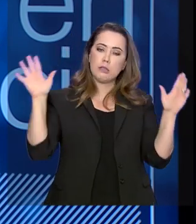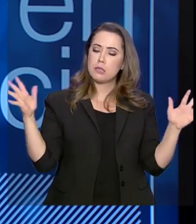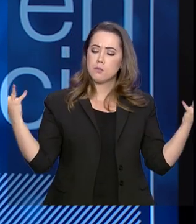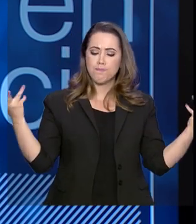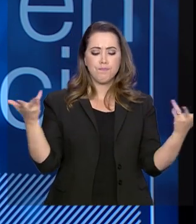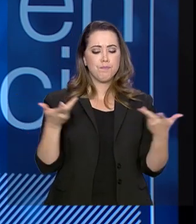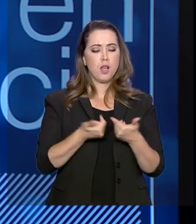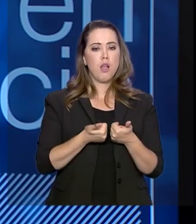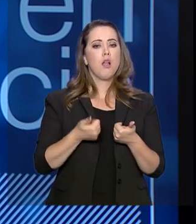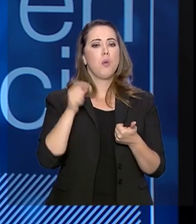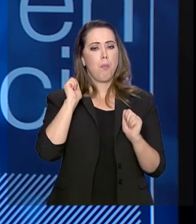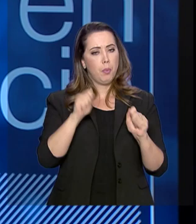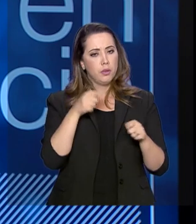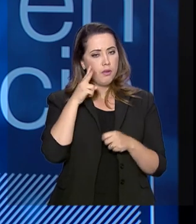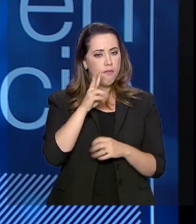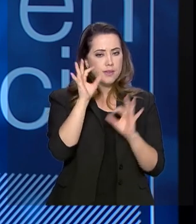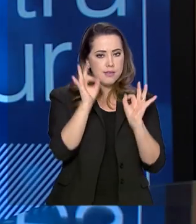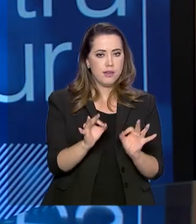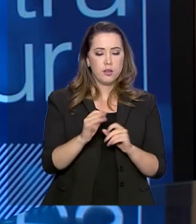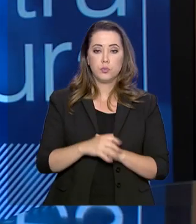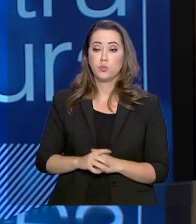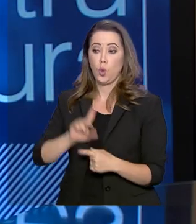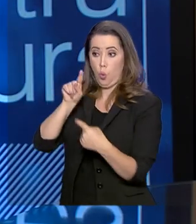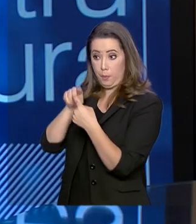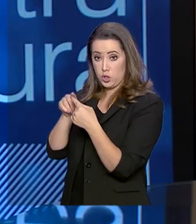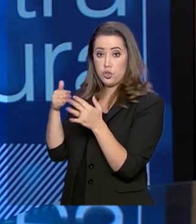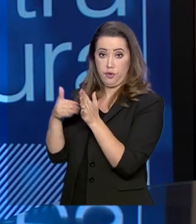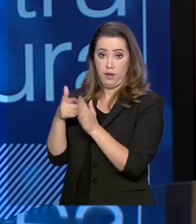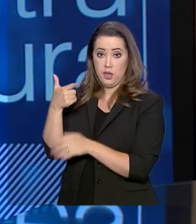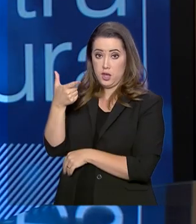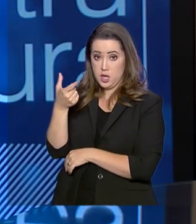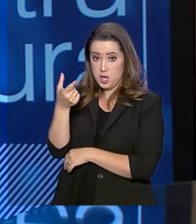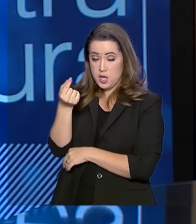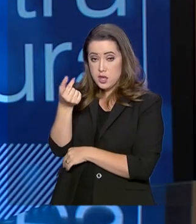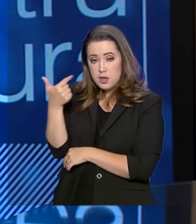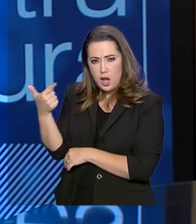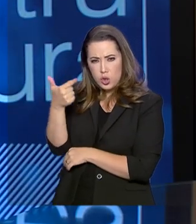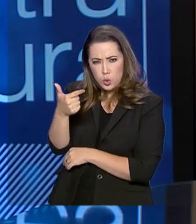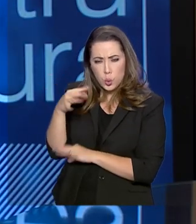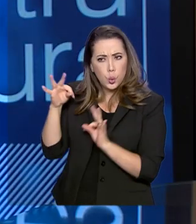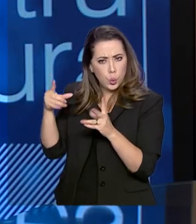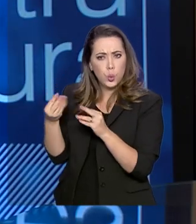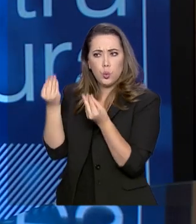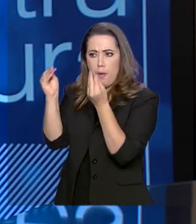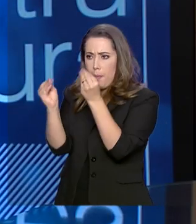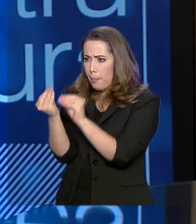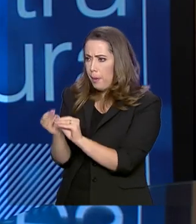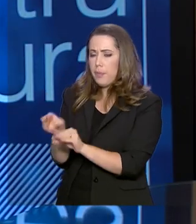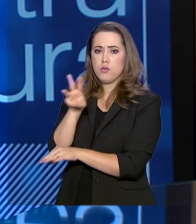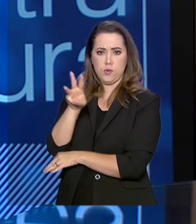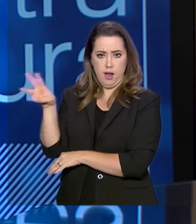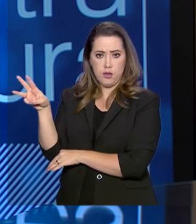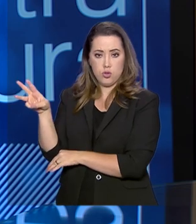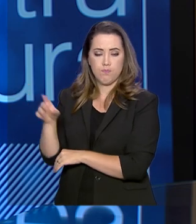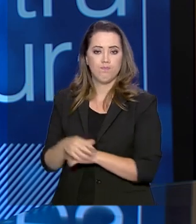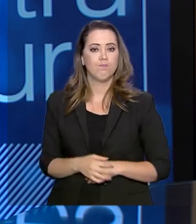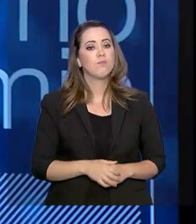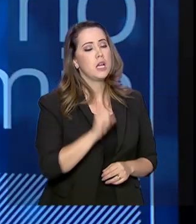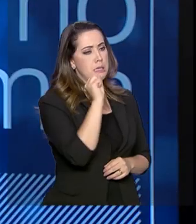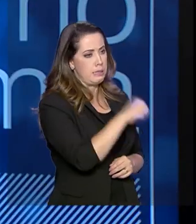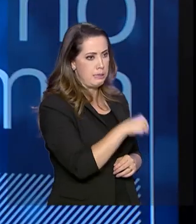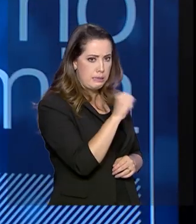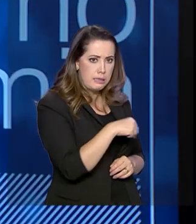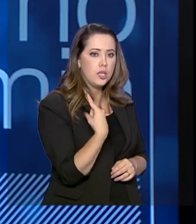com eficiência, com rastreabilidade. A meta é até 2022 todas essas modalidades estejam na plataforma? Estejam na plataforma, exatamente. E aí nós estamos